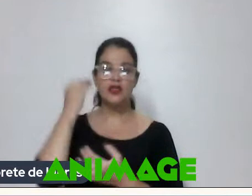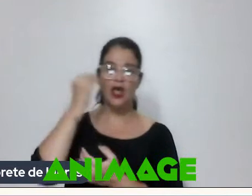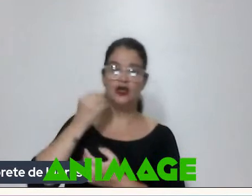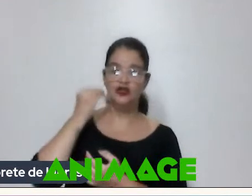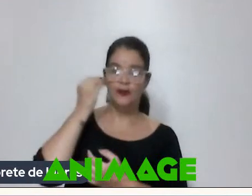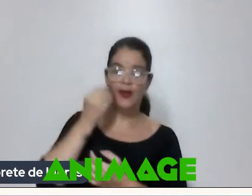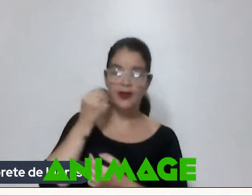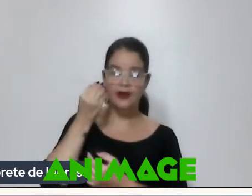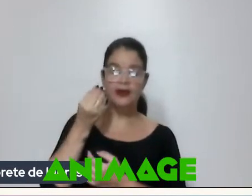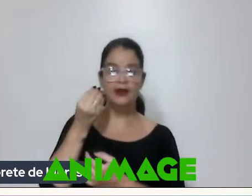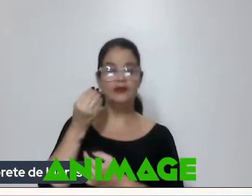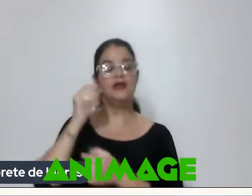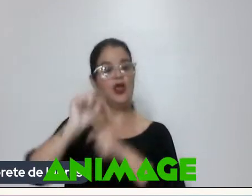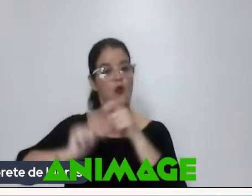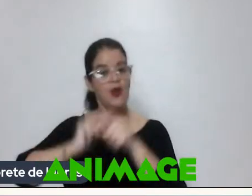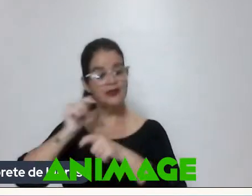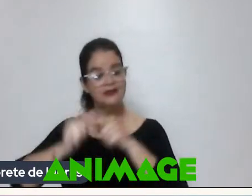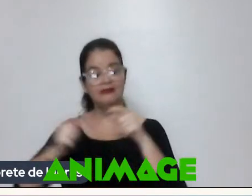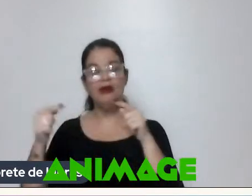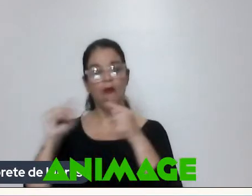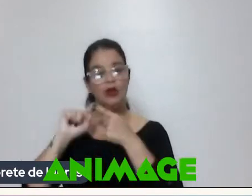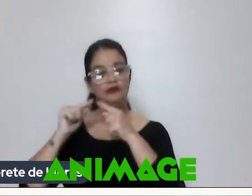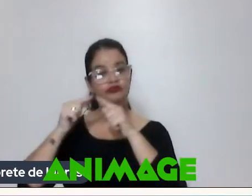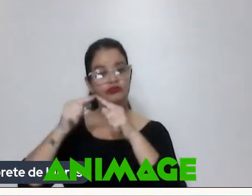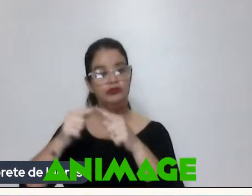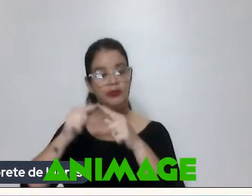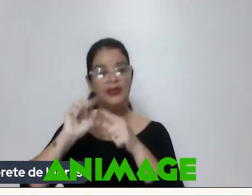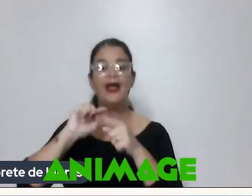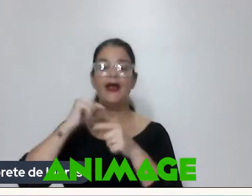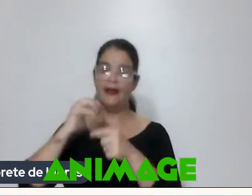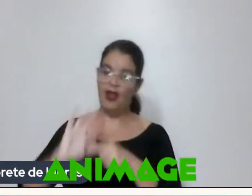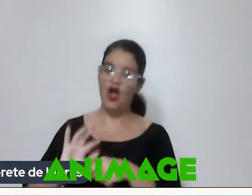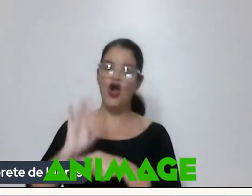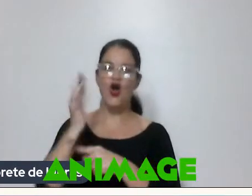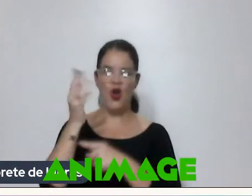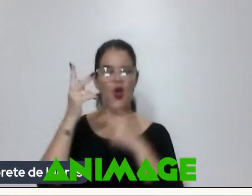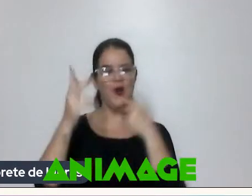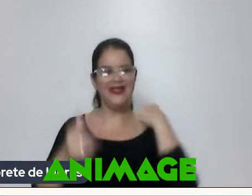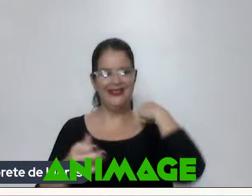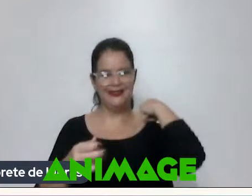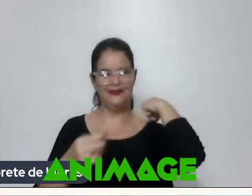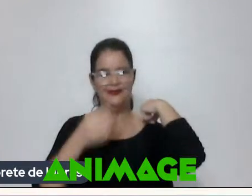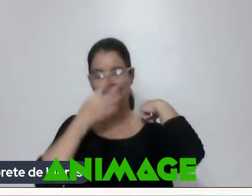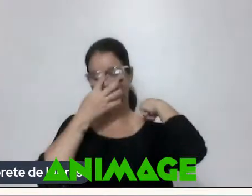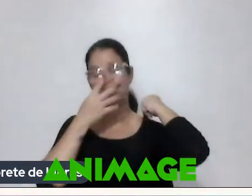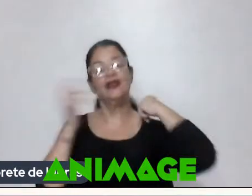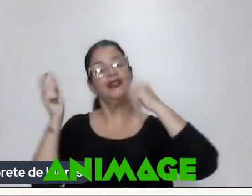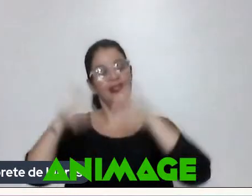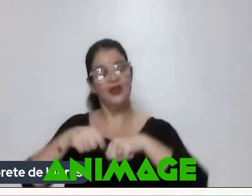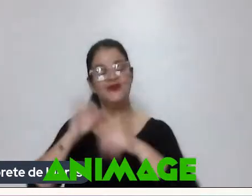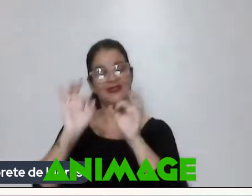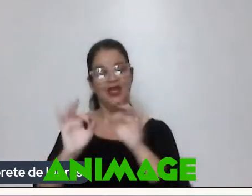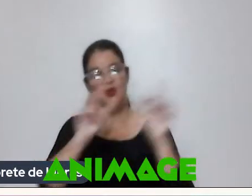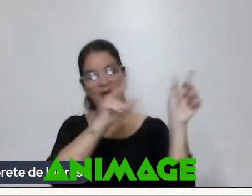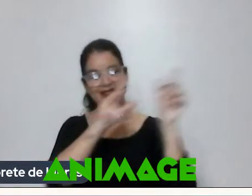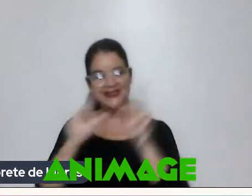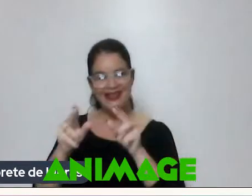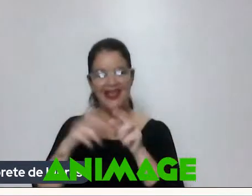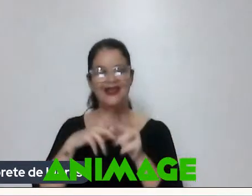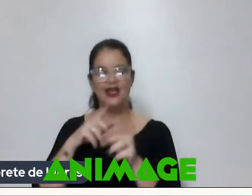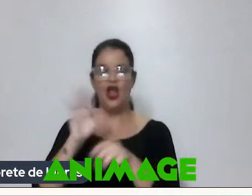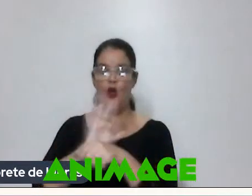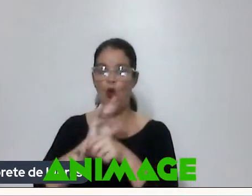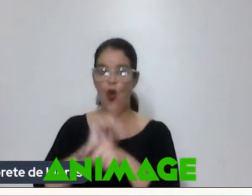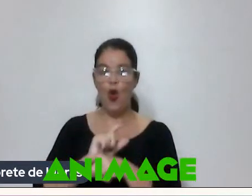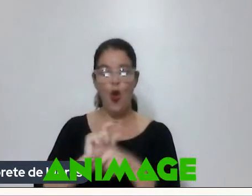E com esse trabalho Aí Rolou isso Acabou dando certo A série O longa Já